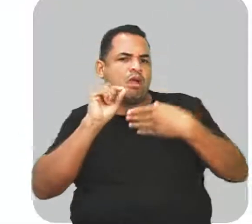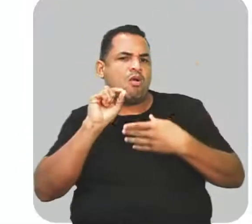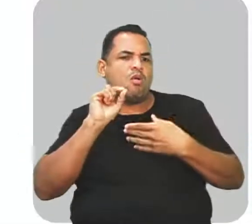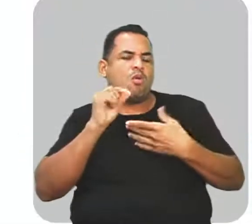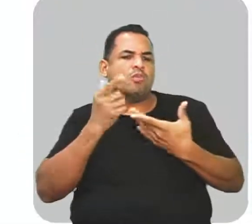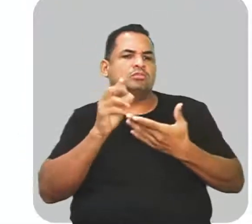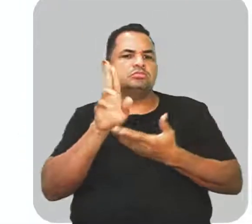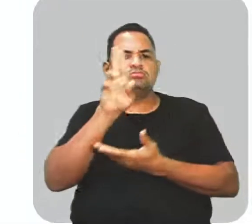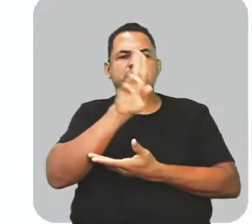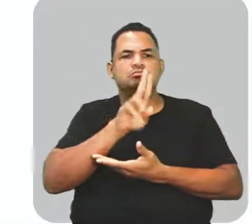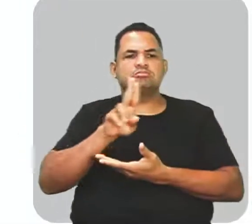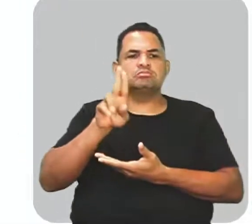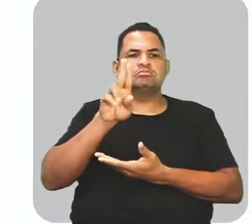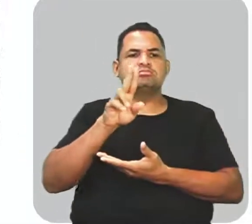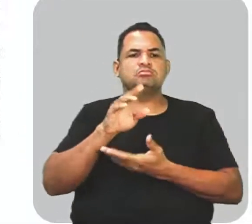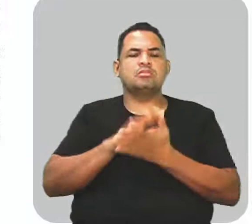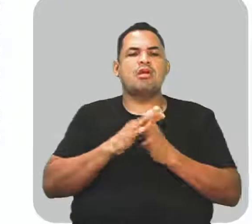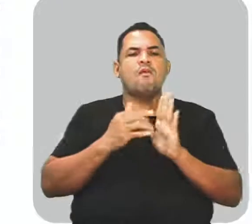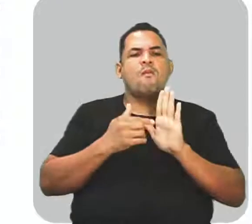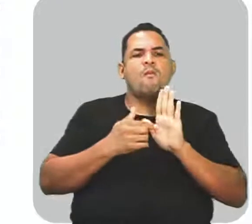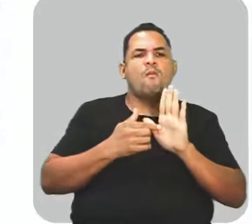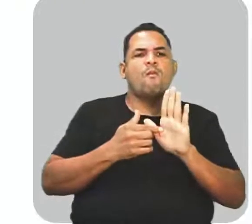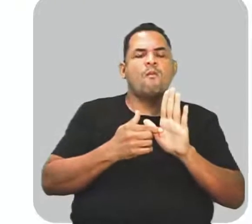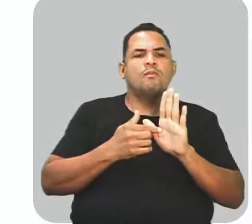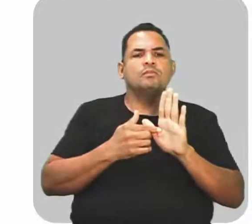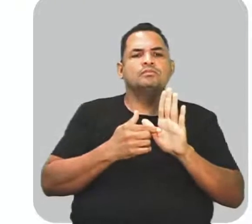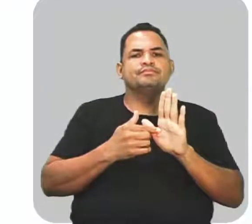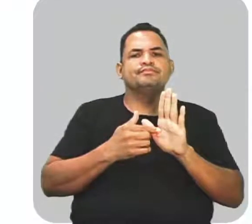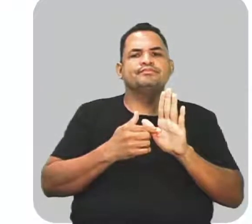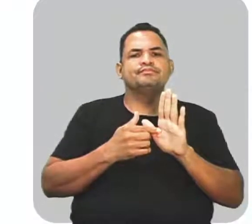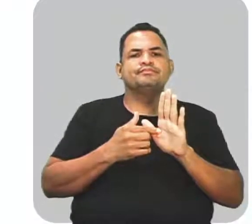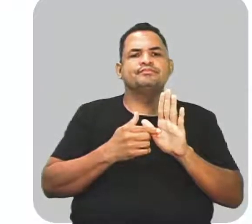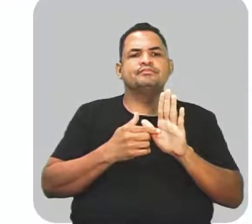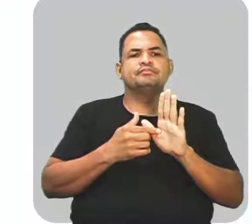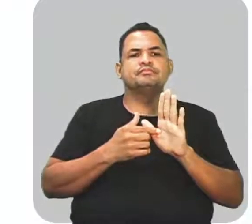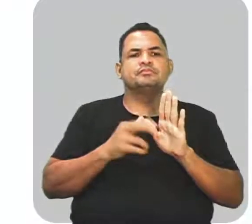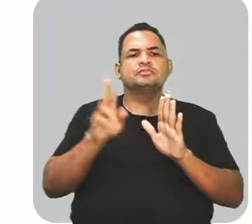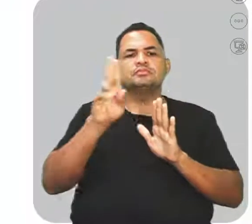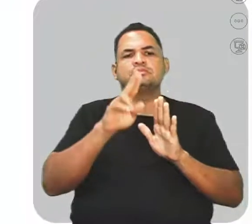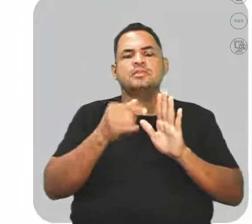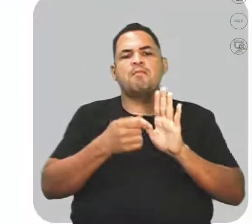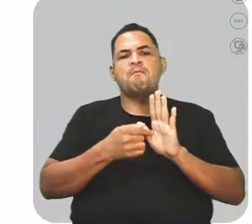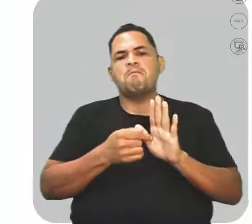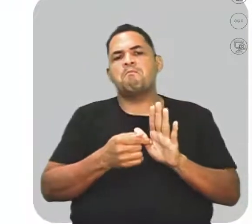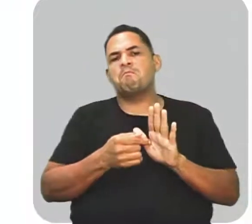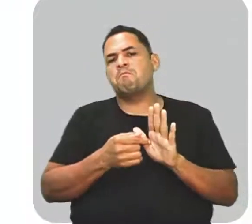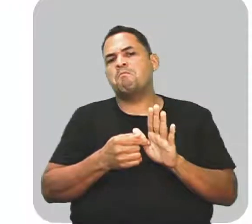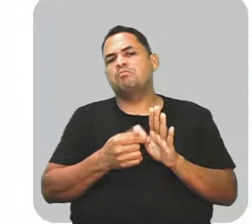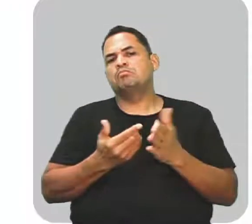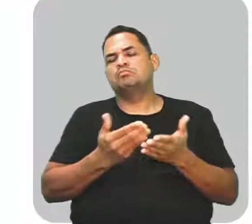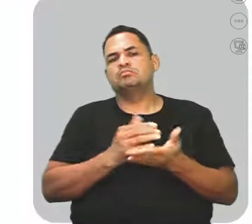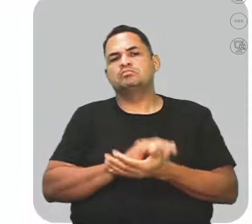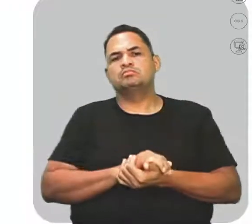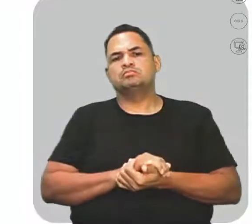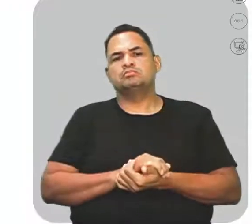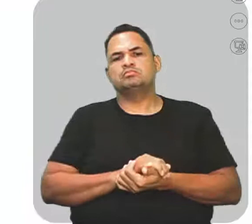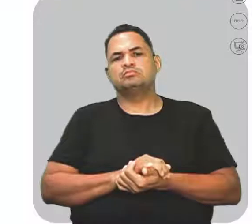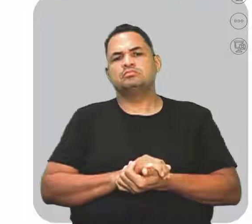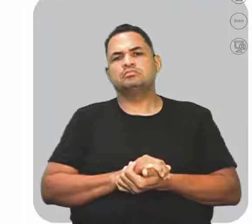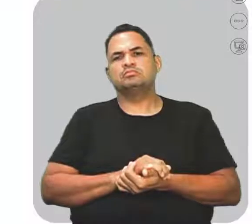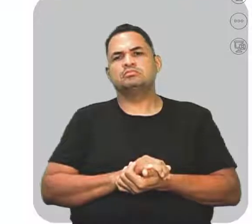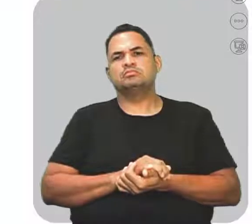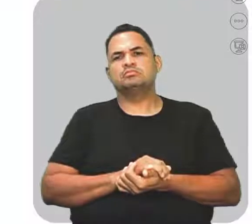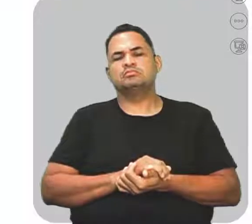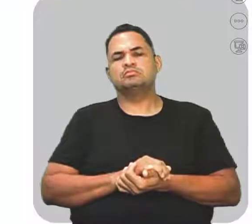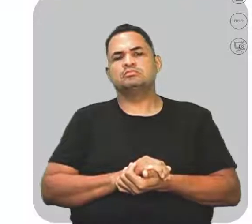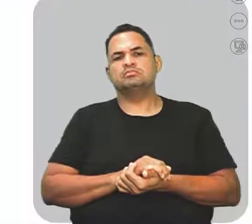usadas para exprimir... Opa, vamos lá. São usadas para... Vamos pegar a canetinha. Então,